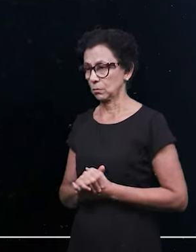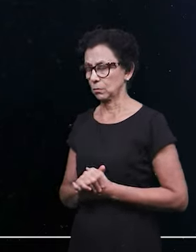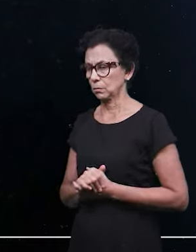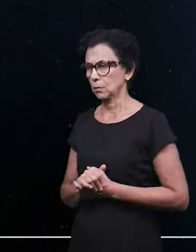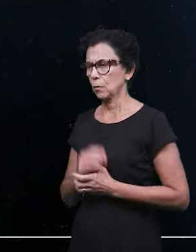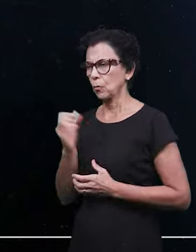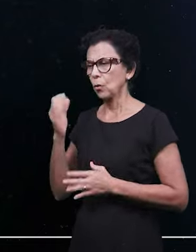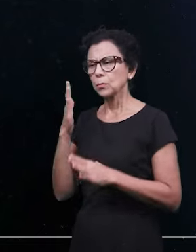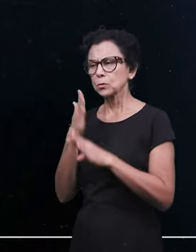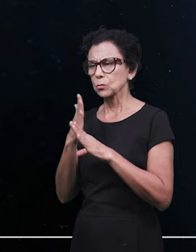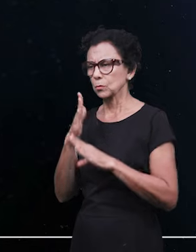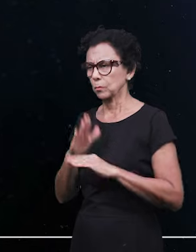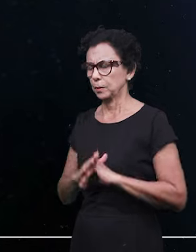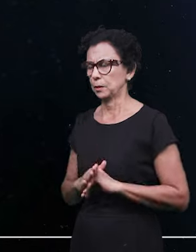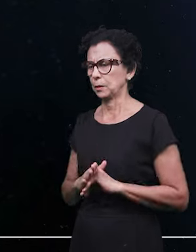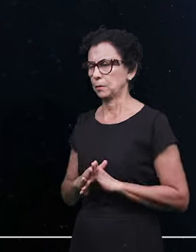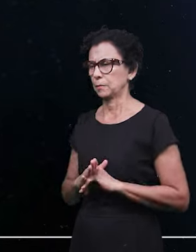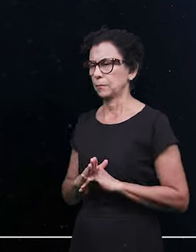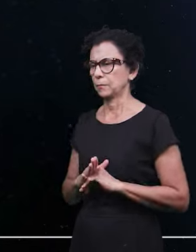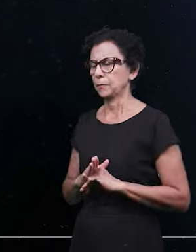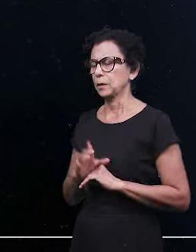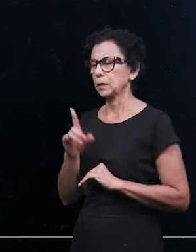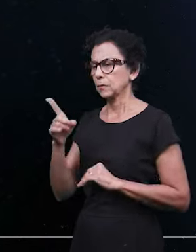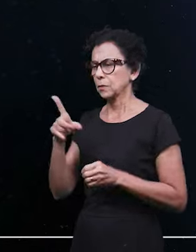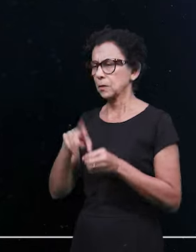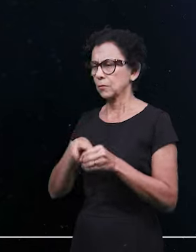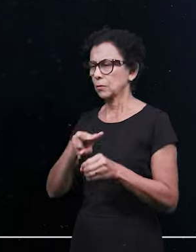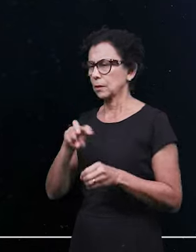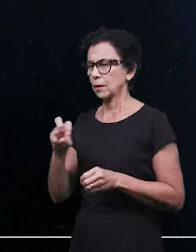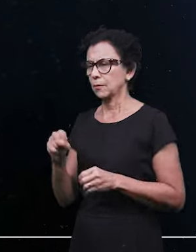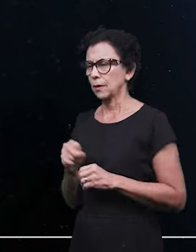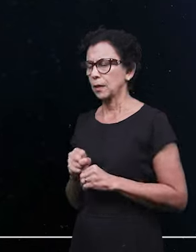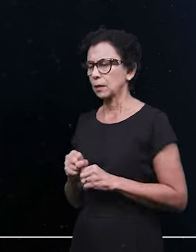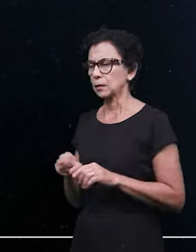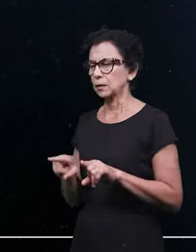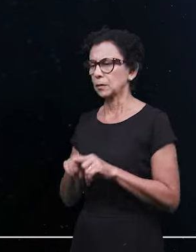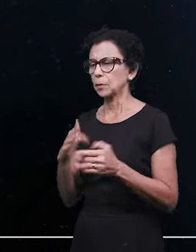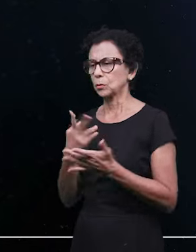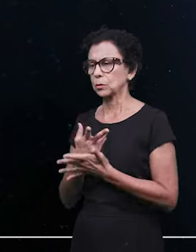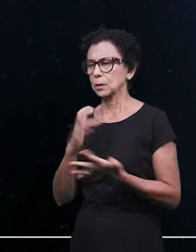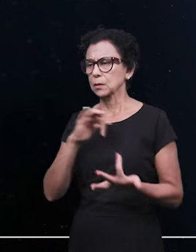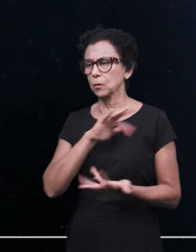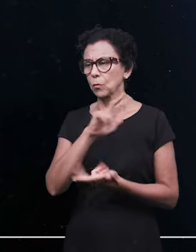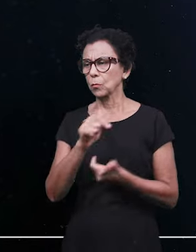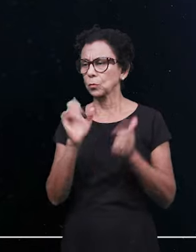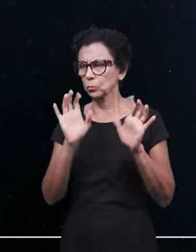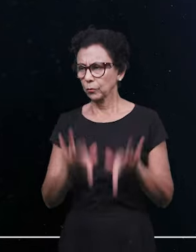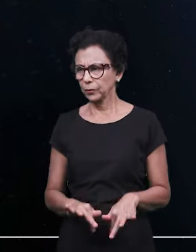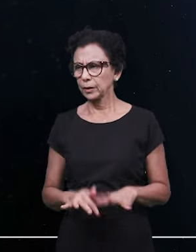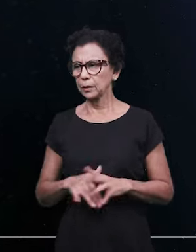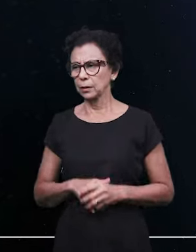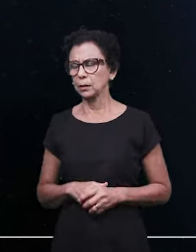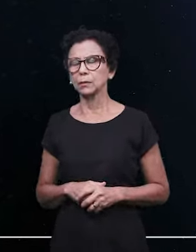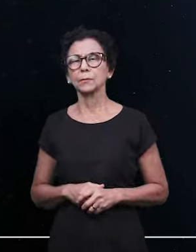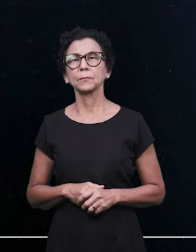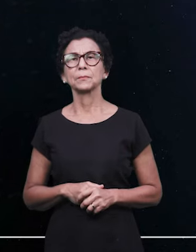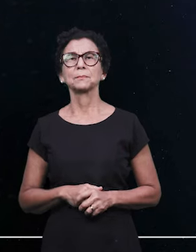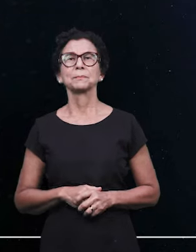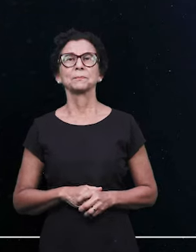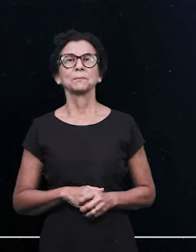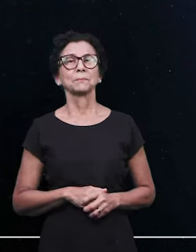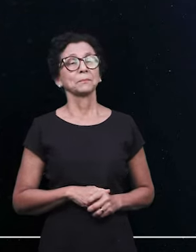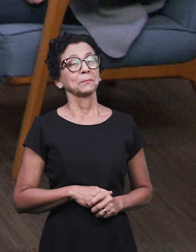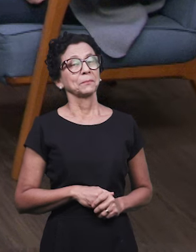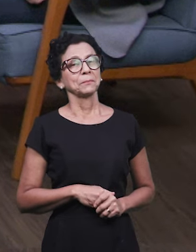fim do mundo. Há uma expectativa do homem, apesar de muitos ainda